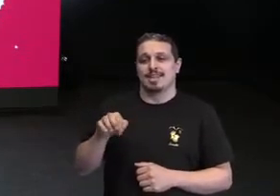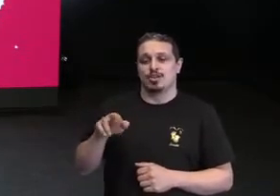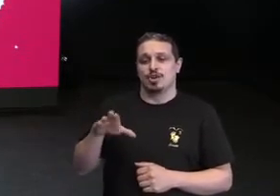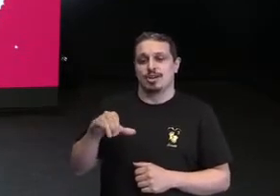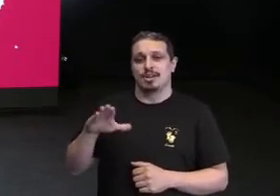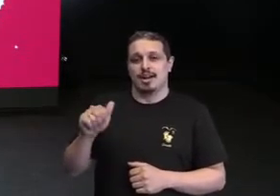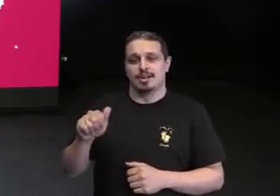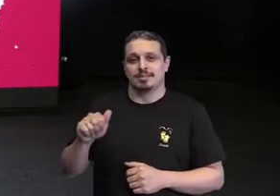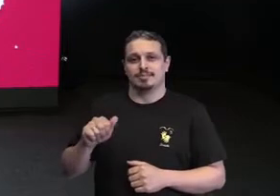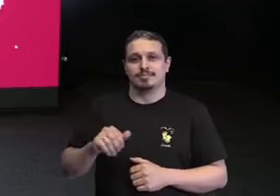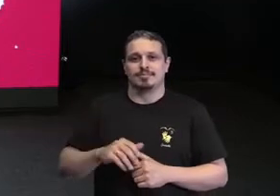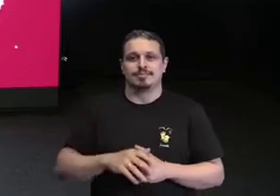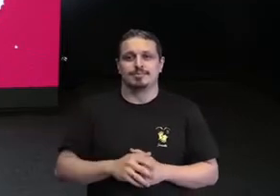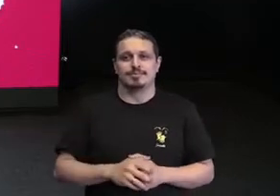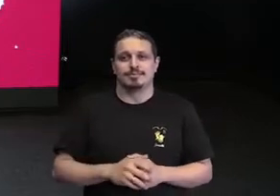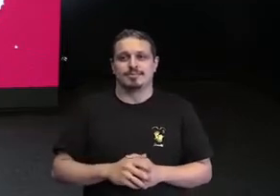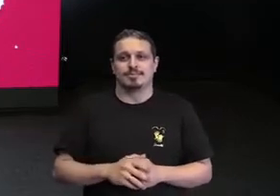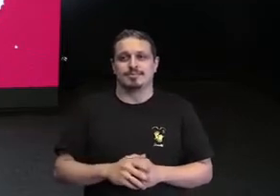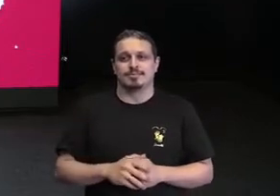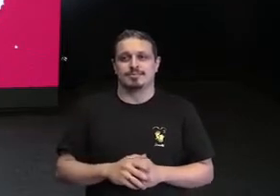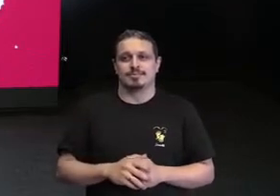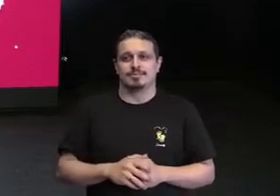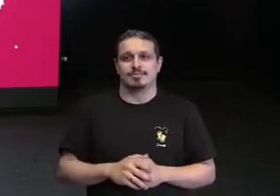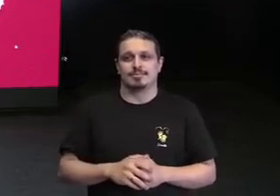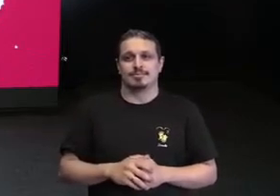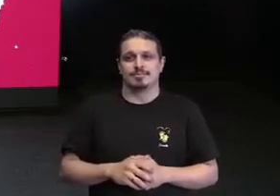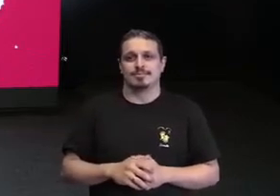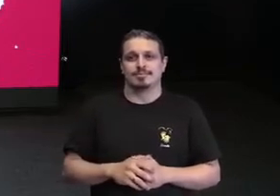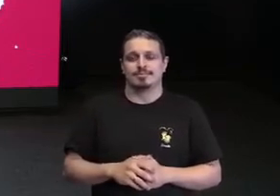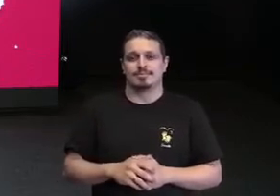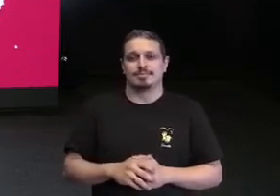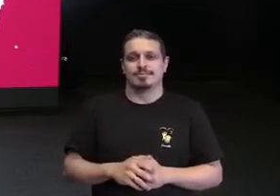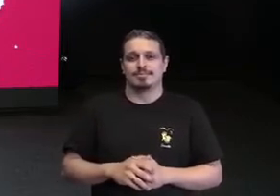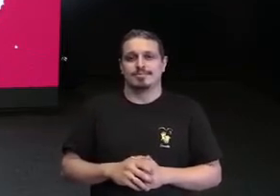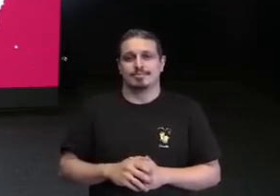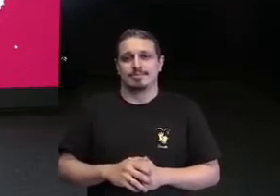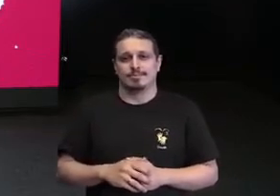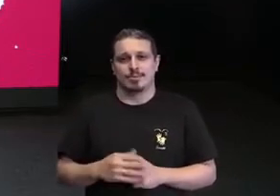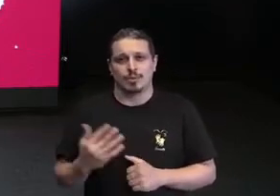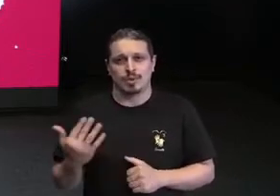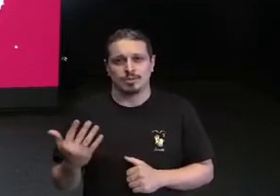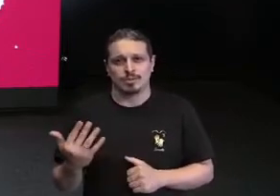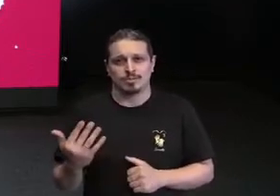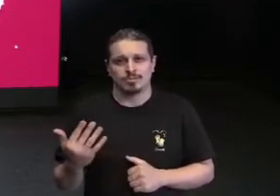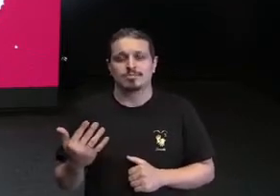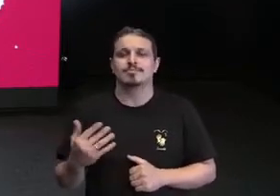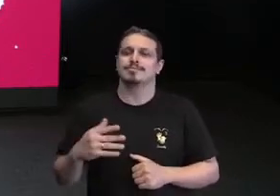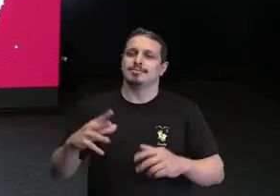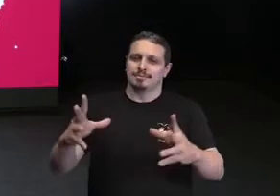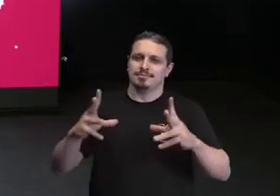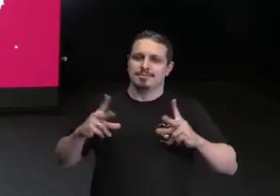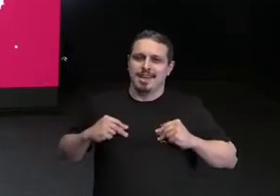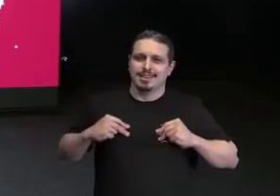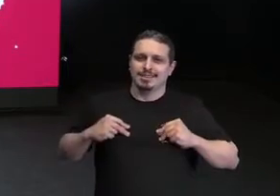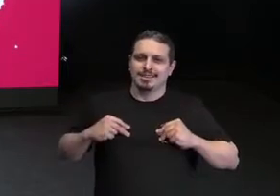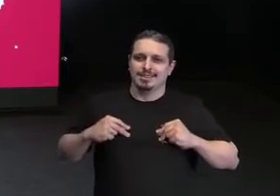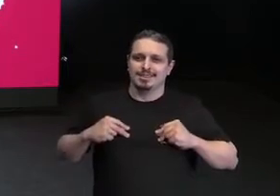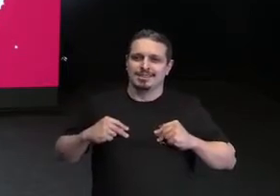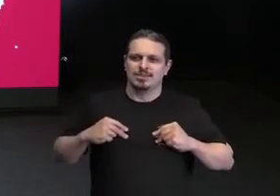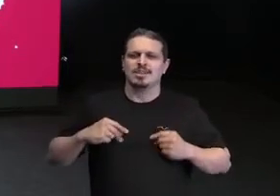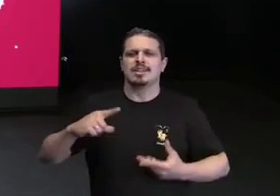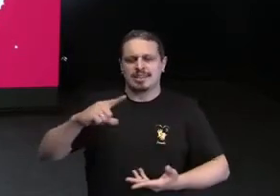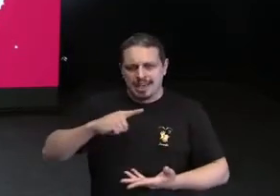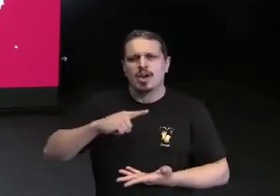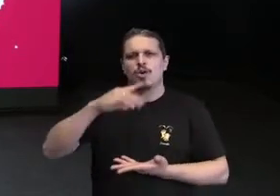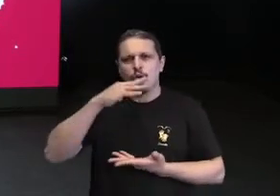Na verdade é uma pergunta, meritocracia tem cor? Eu sou um cara que eu fui criado na favela e eu sempre acreditei